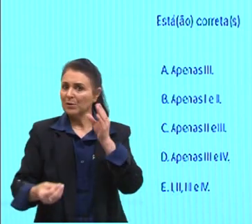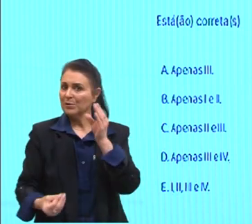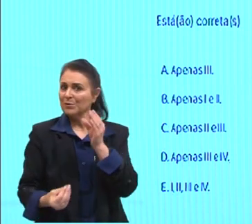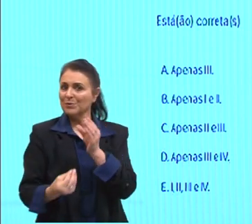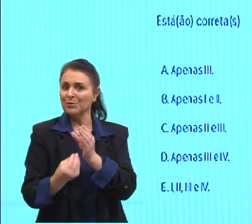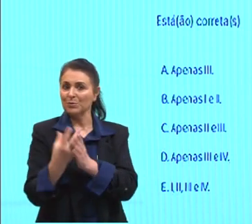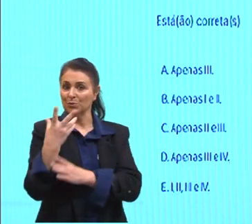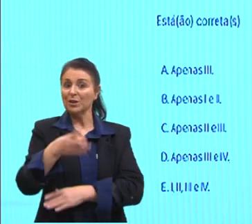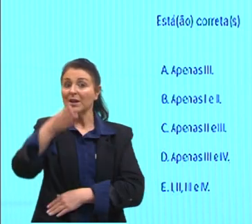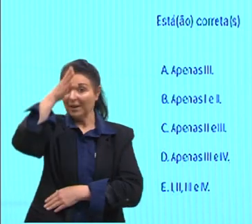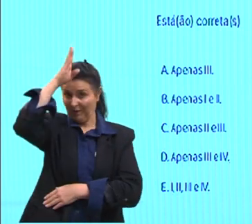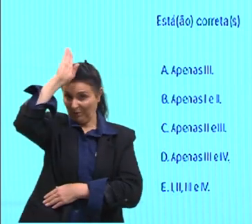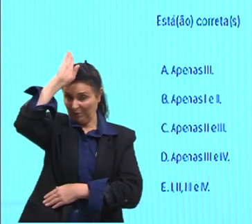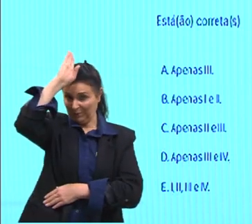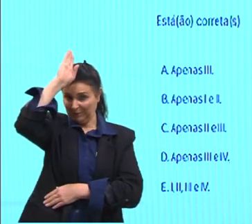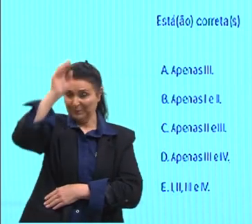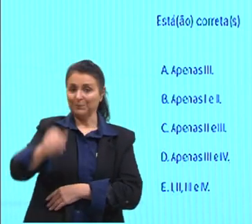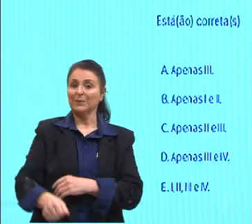em Roma.